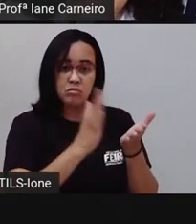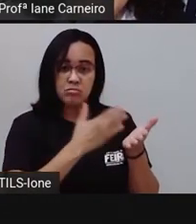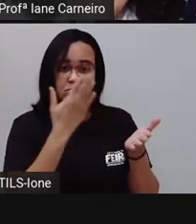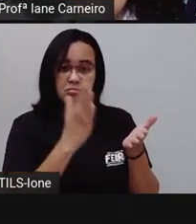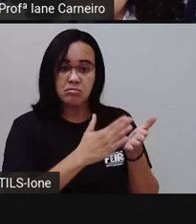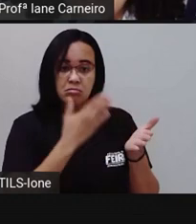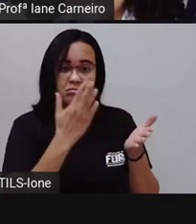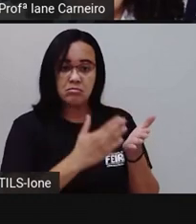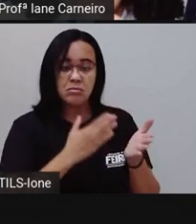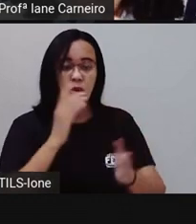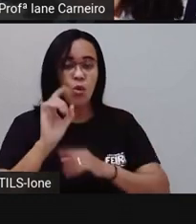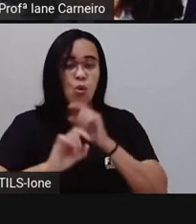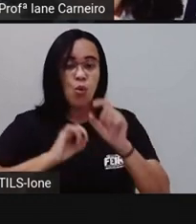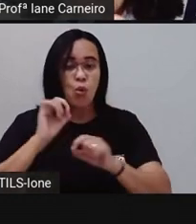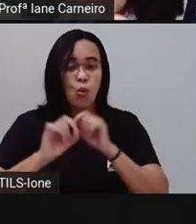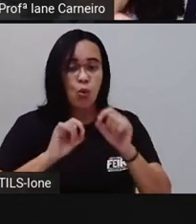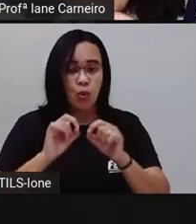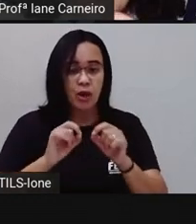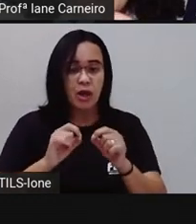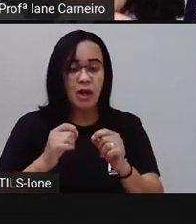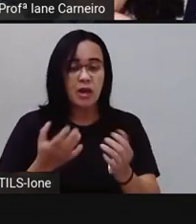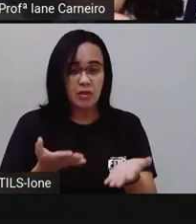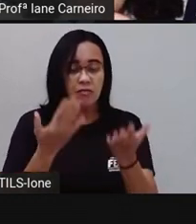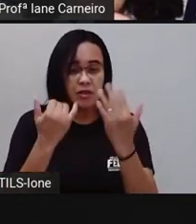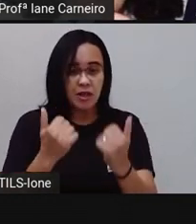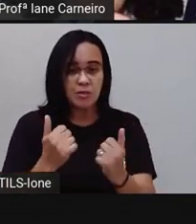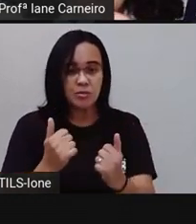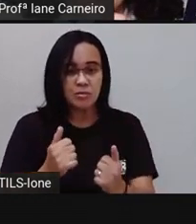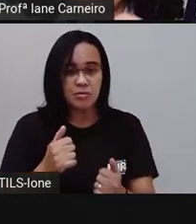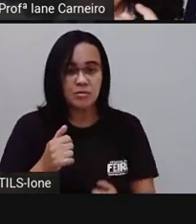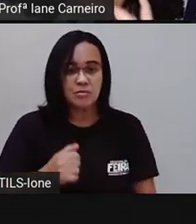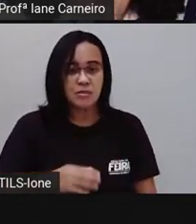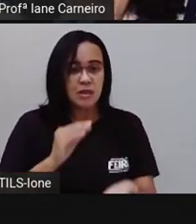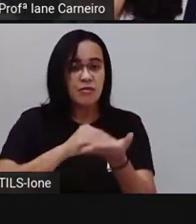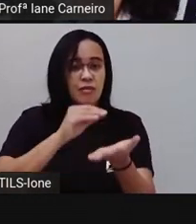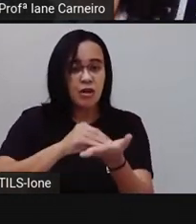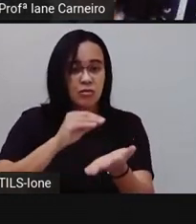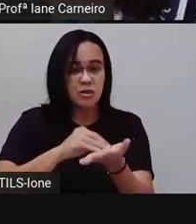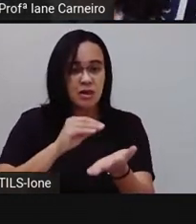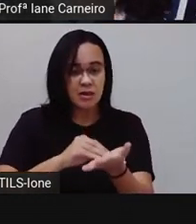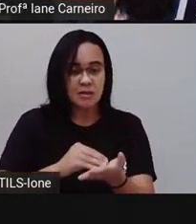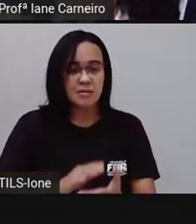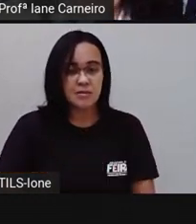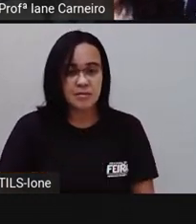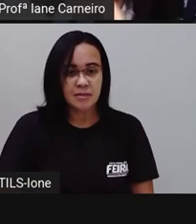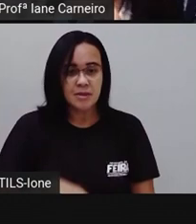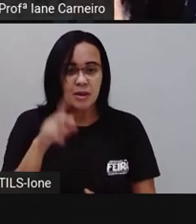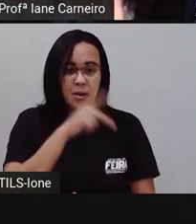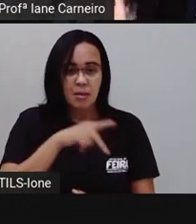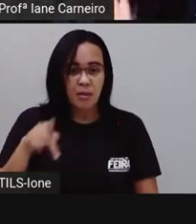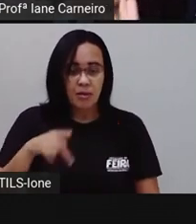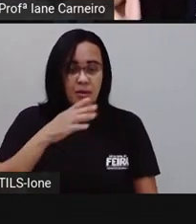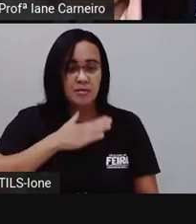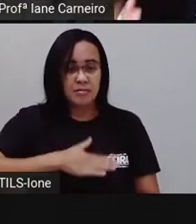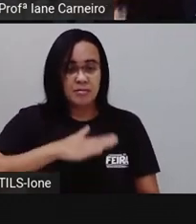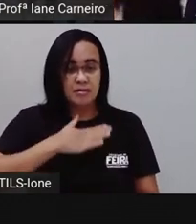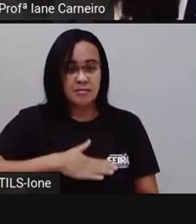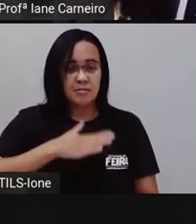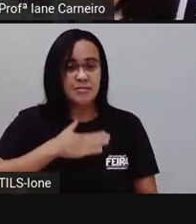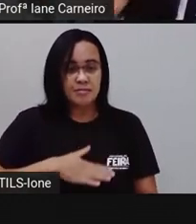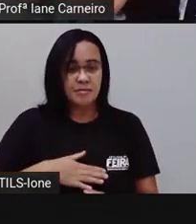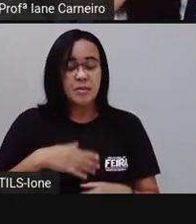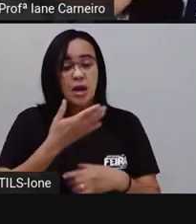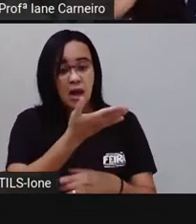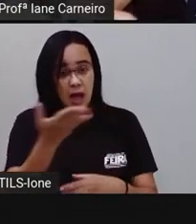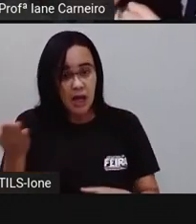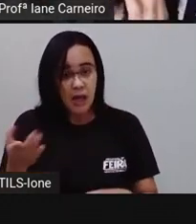Ainda falta esse pedacinho. Vamos ler, Ione? Vamos ler esse pedacinho, ó. Para eu ler devagarzinho, tá bom? Já que agora vocês já perceberam como